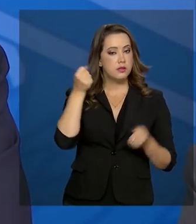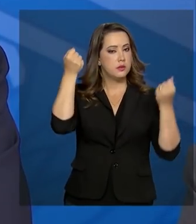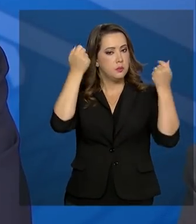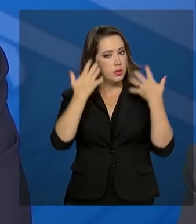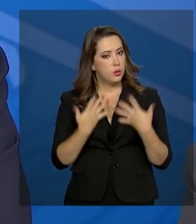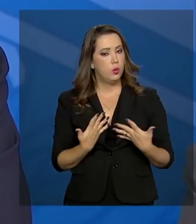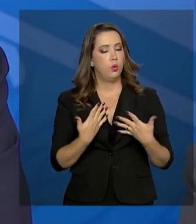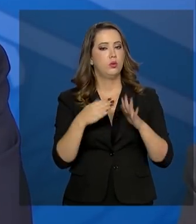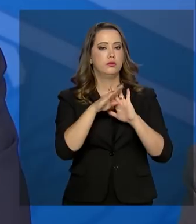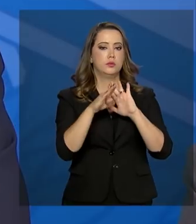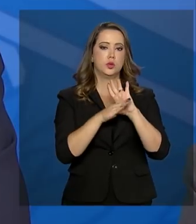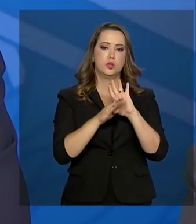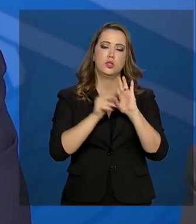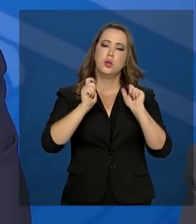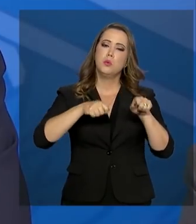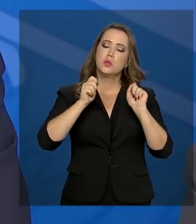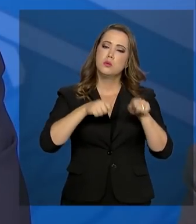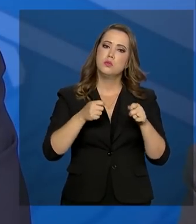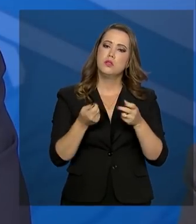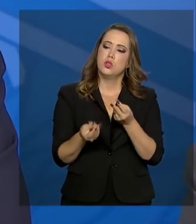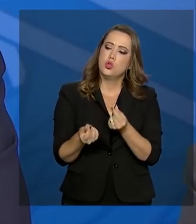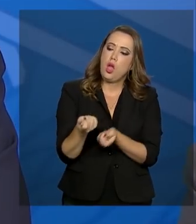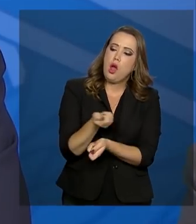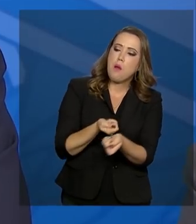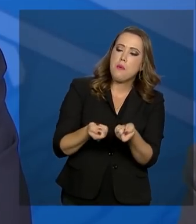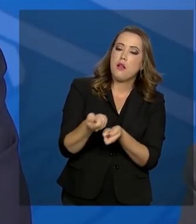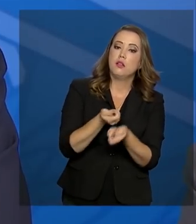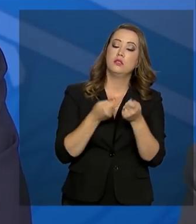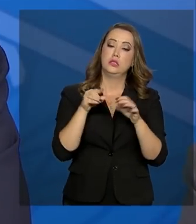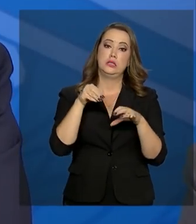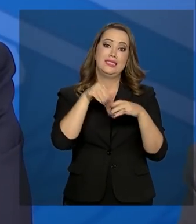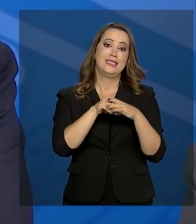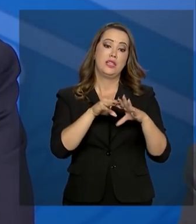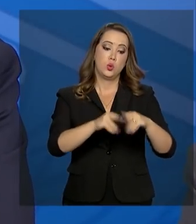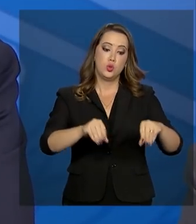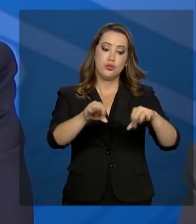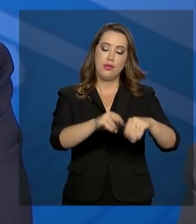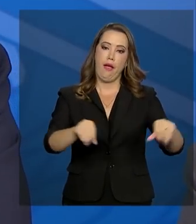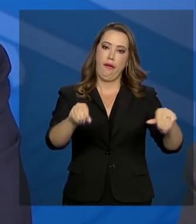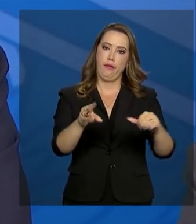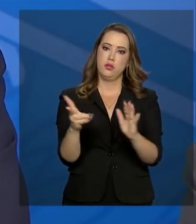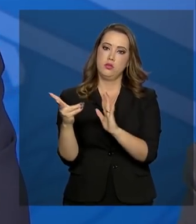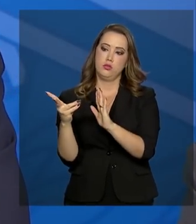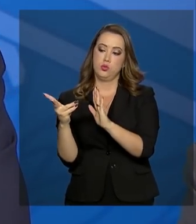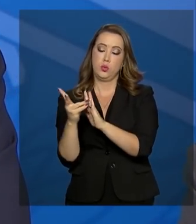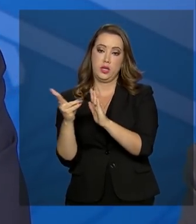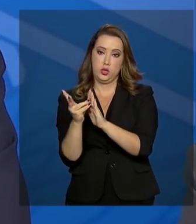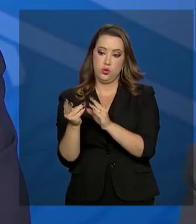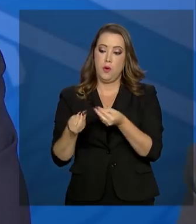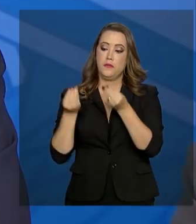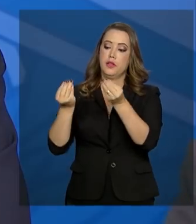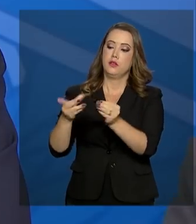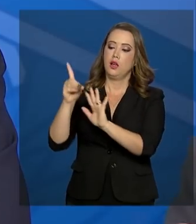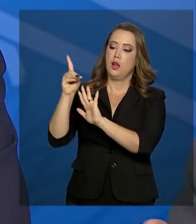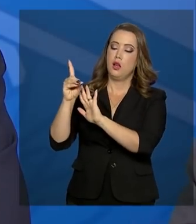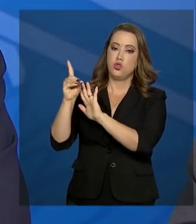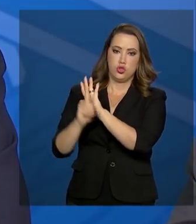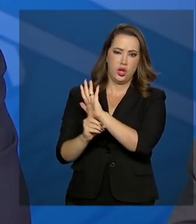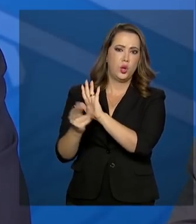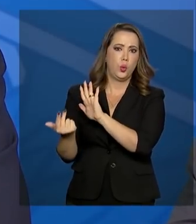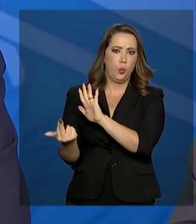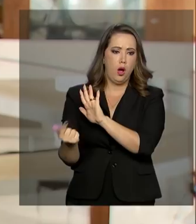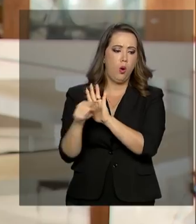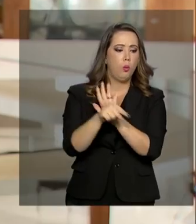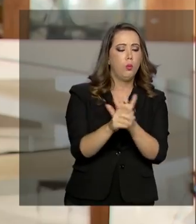permite a exploração econômica em terras demarcadas quer dar aos indígenas os mesmos direitos que têm os